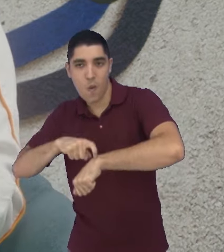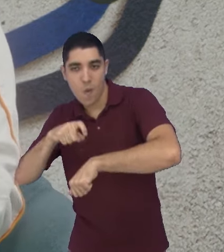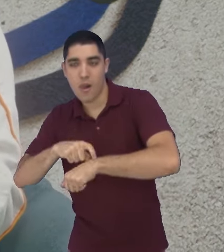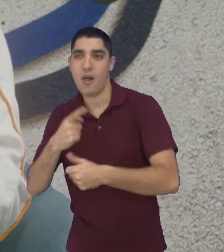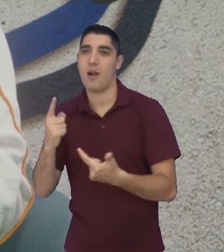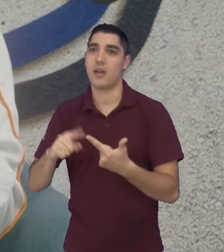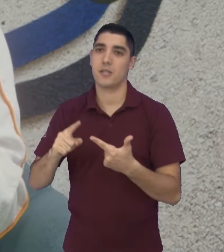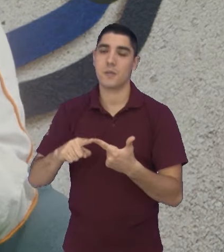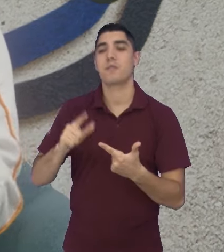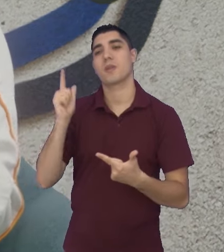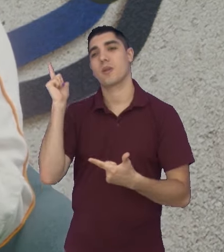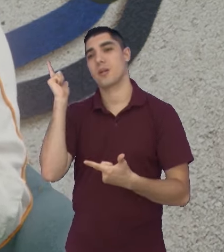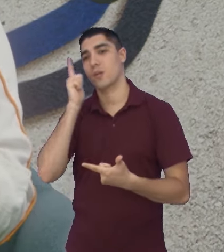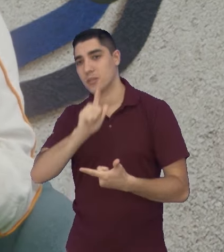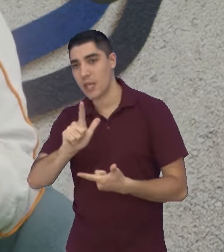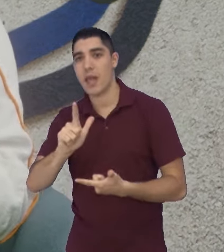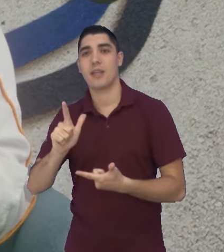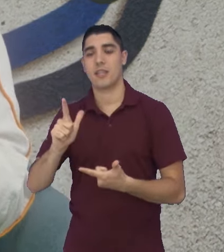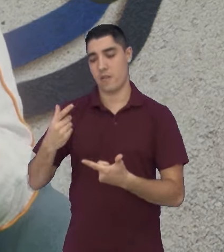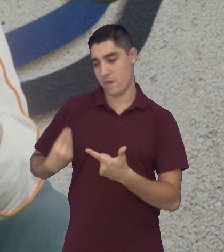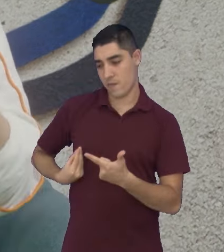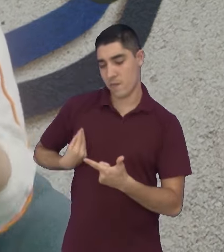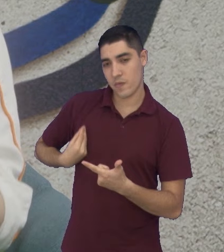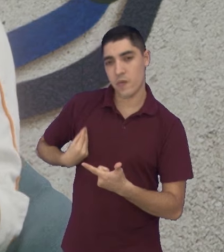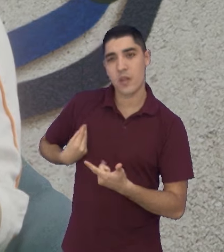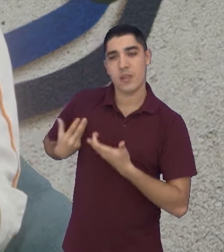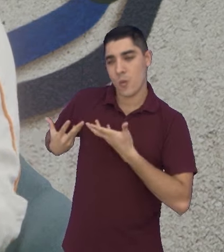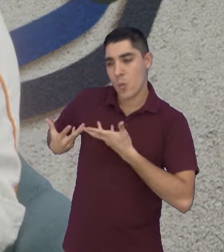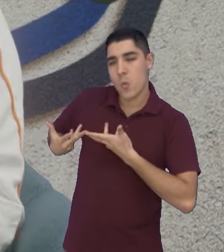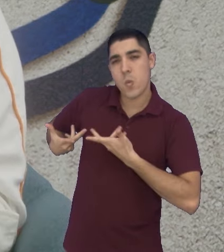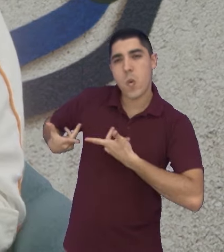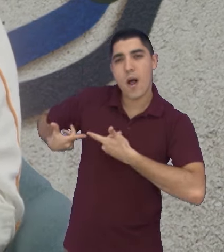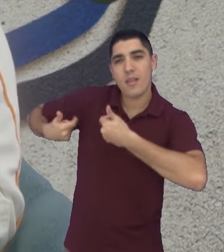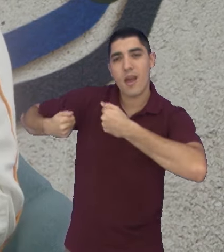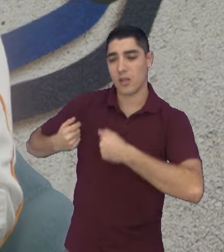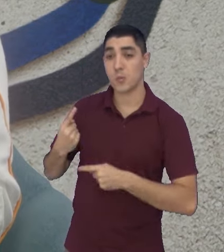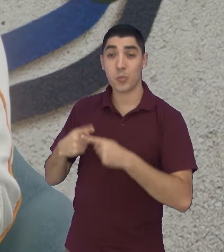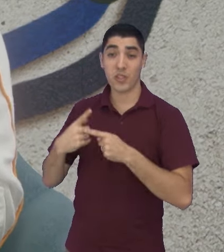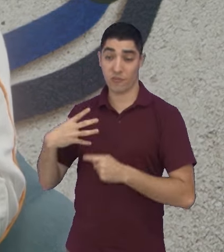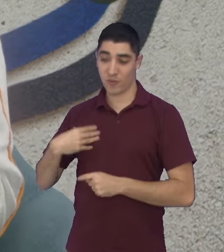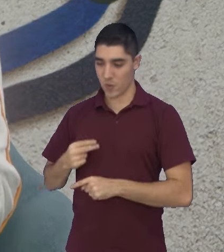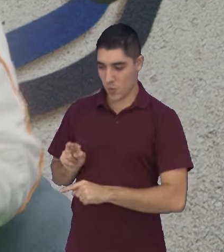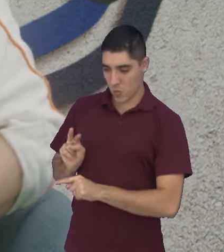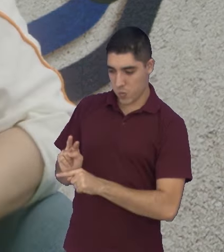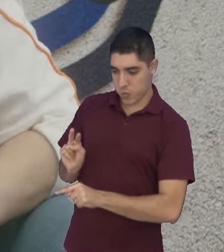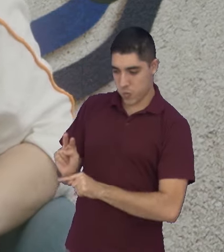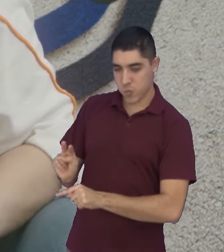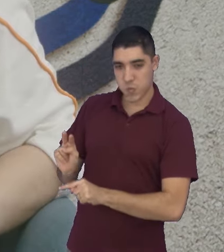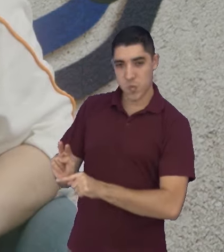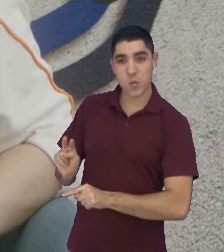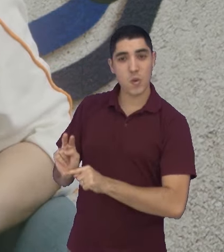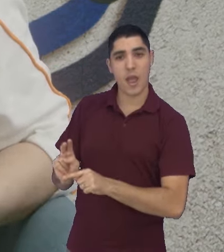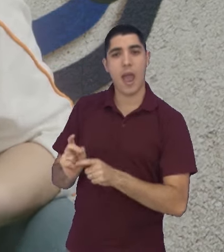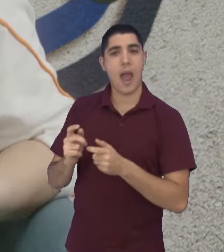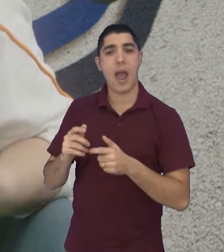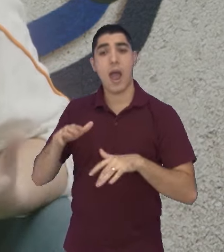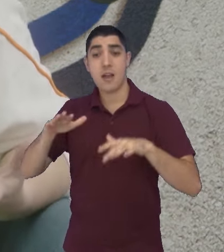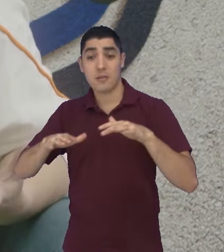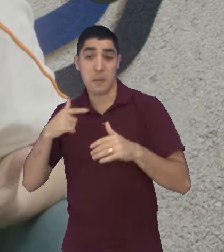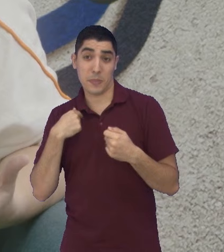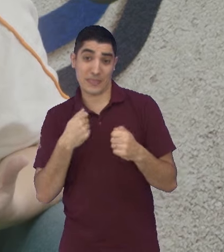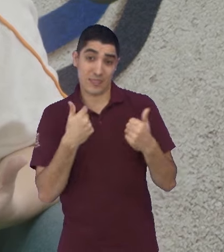ter uma maior qualidade ao cuidar do seu filho, ao mesmo tempo trabalhar. Então, você